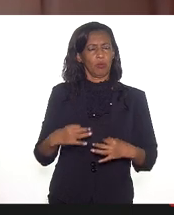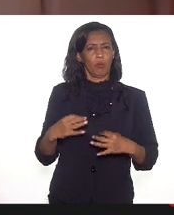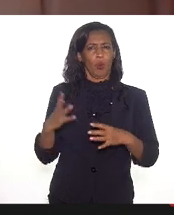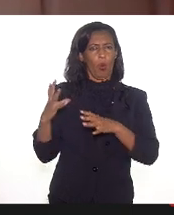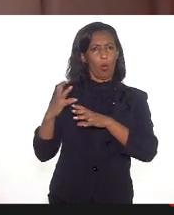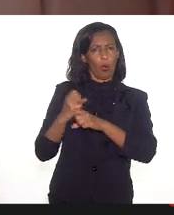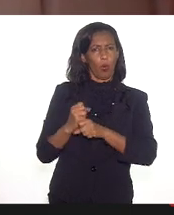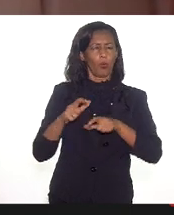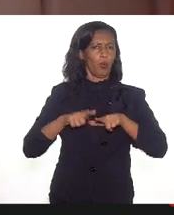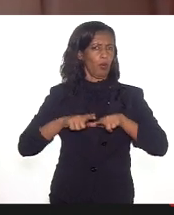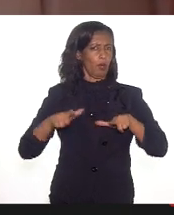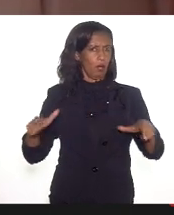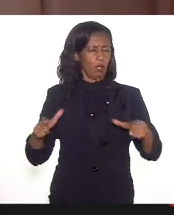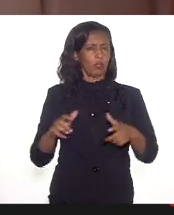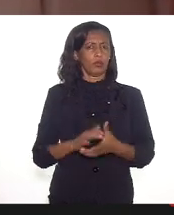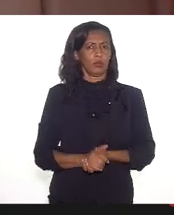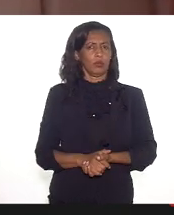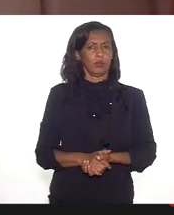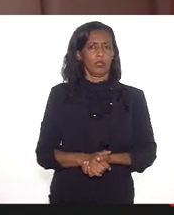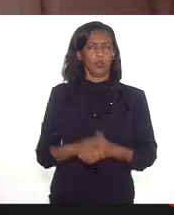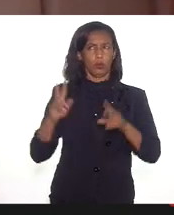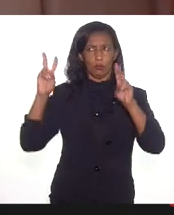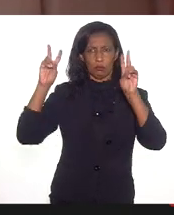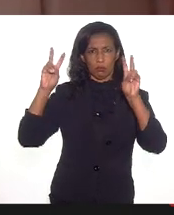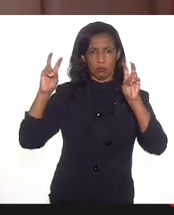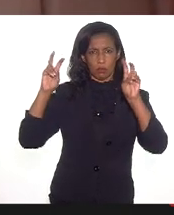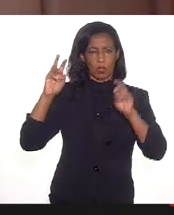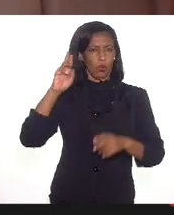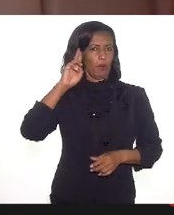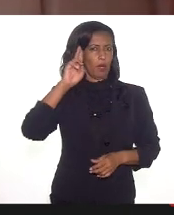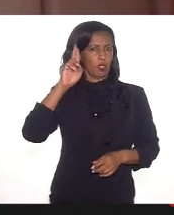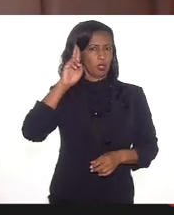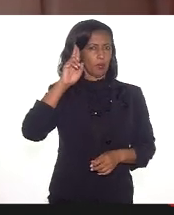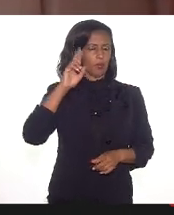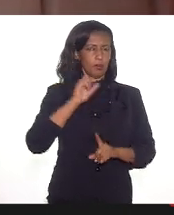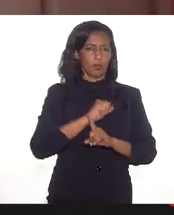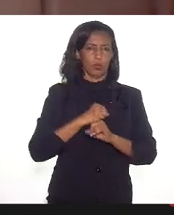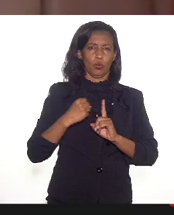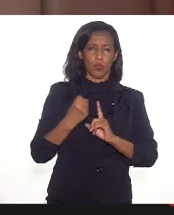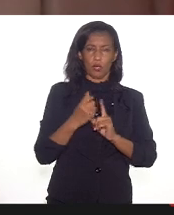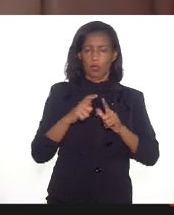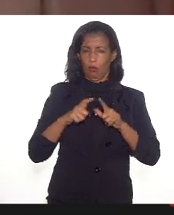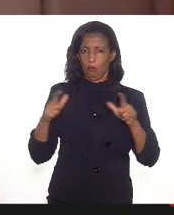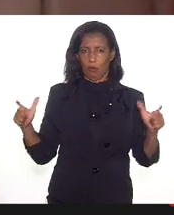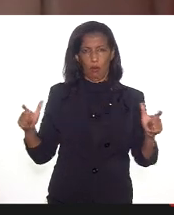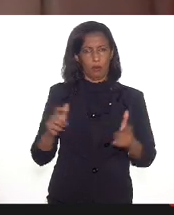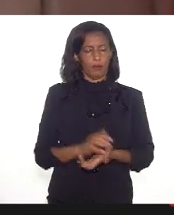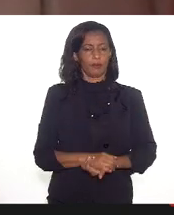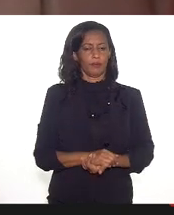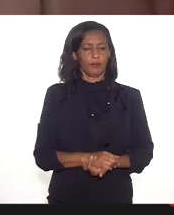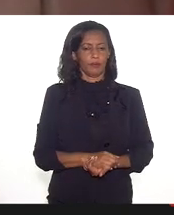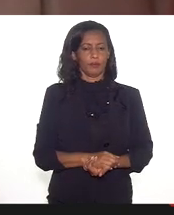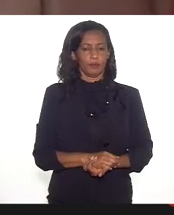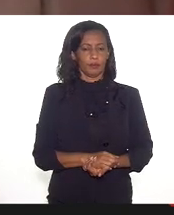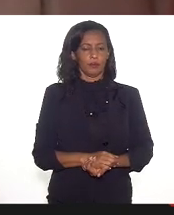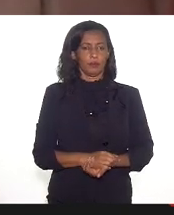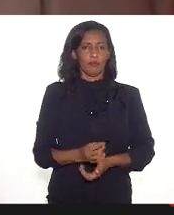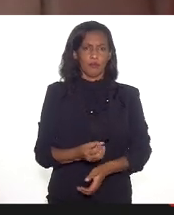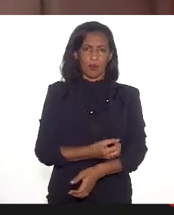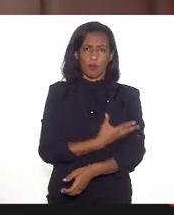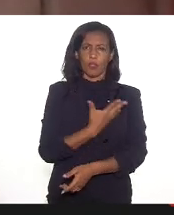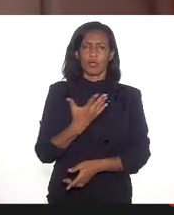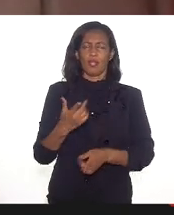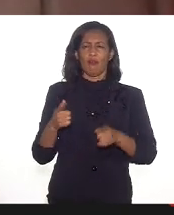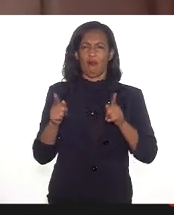muito grande no tema, com uma responsabilidade social enorme e emocional e